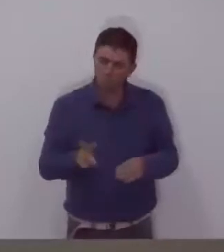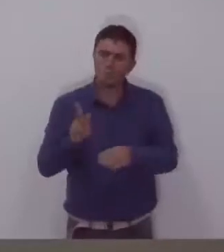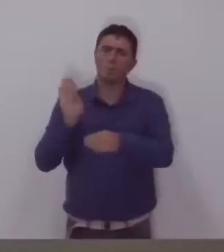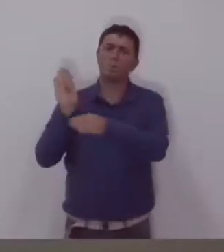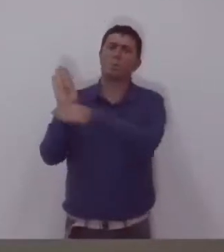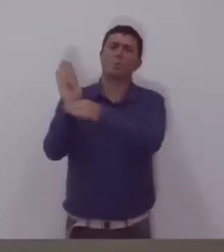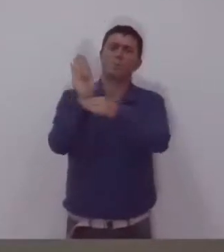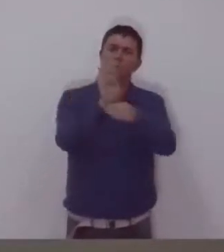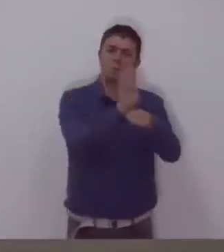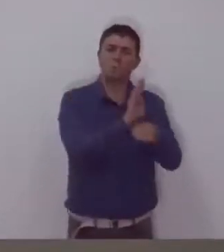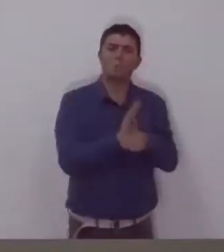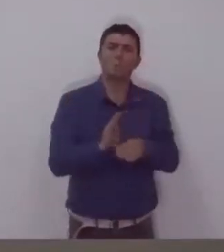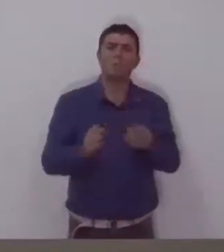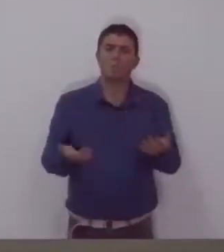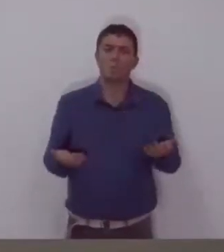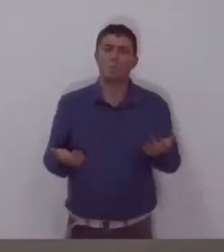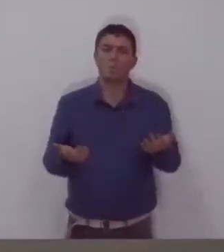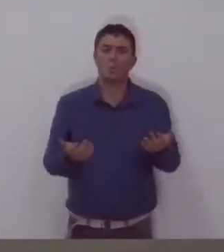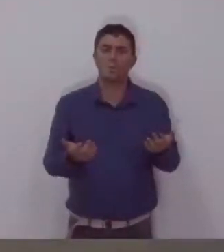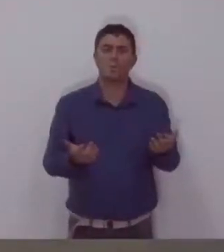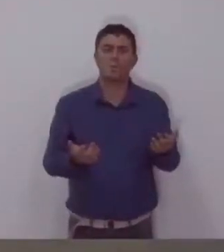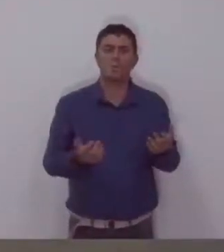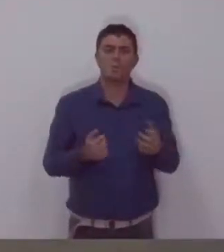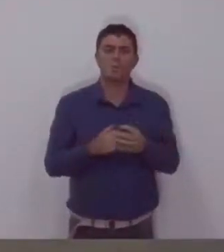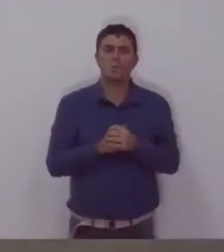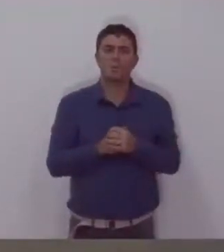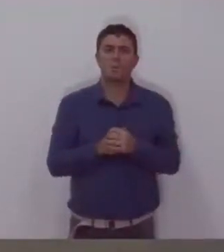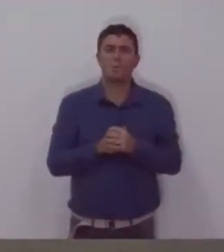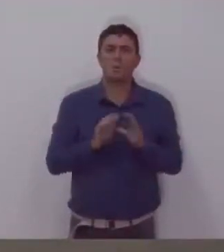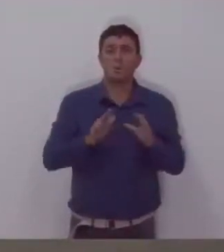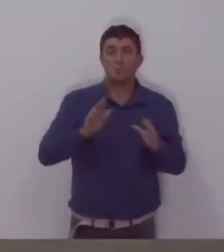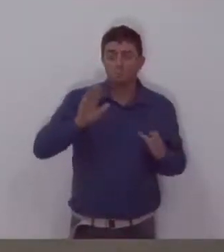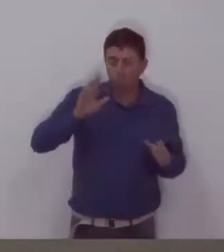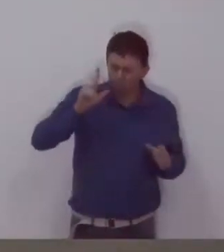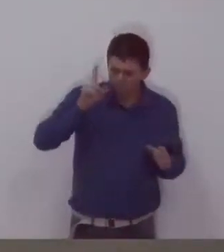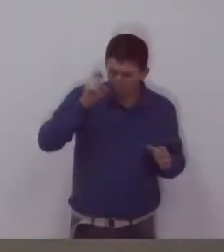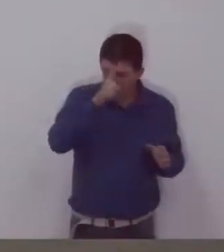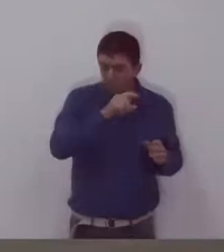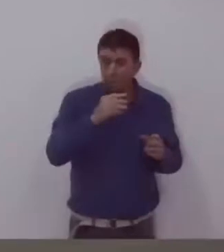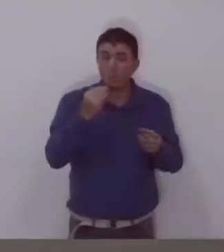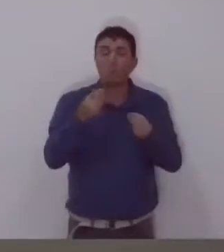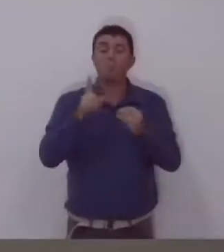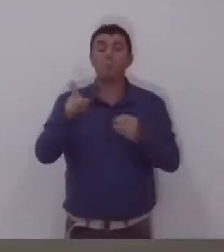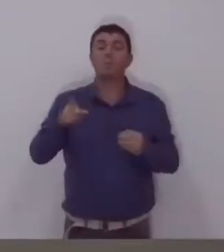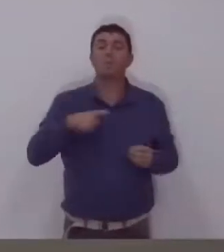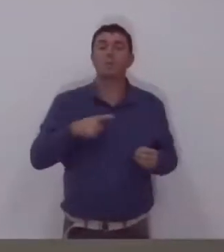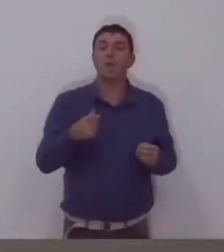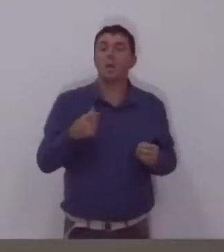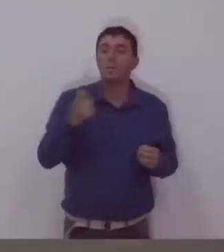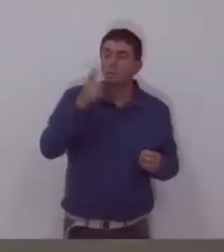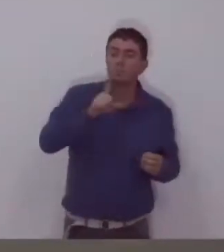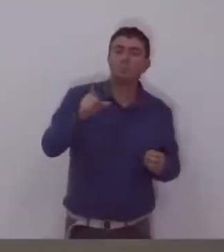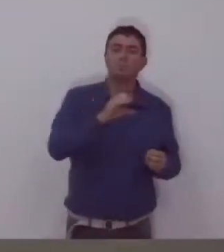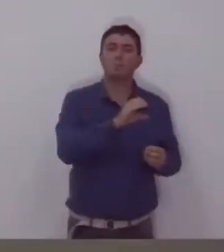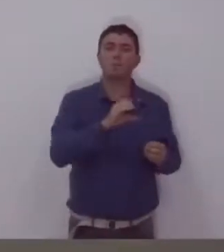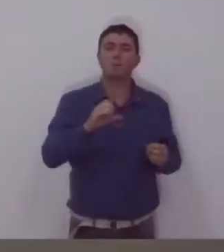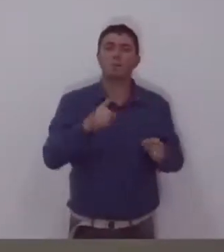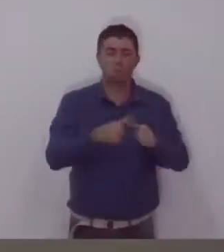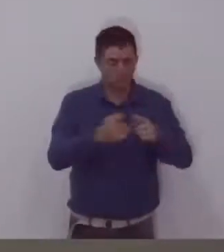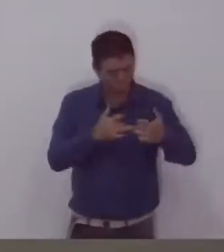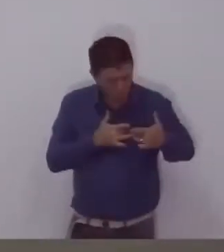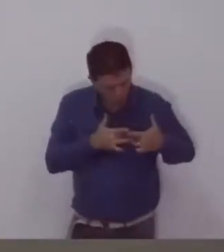ajudando em comunidade, e a dificuldade é arrumar um coordenador de comunidade, porque é doação,